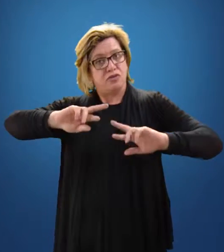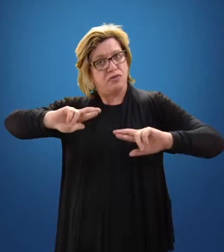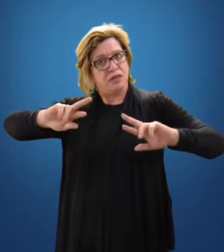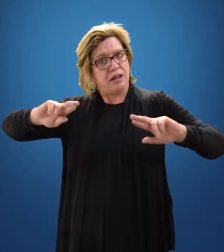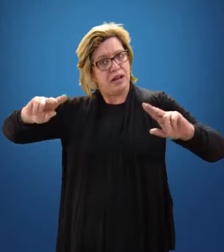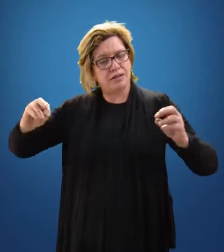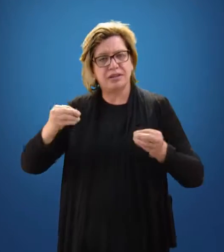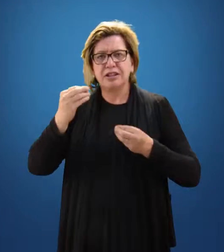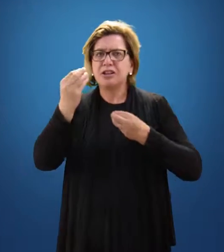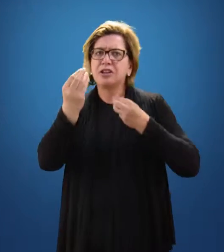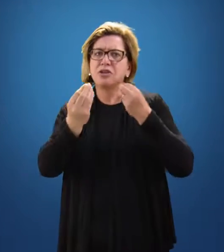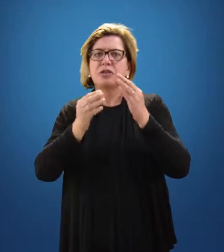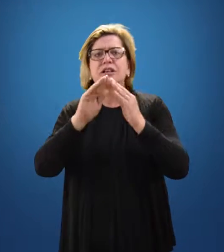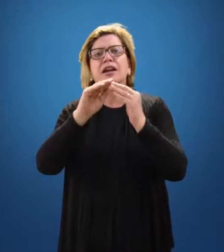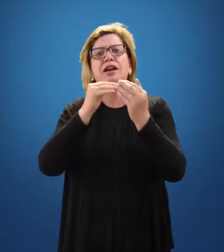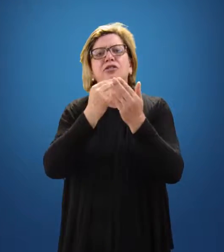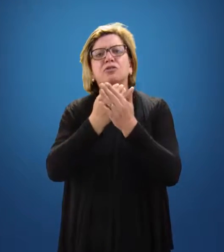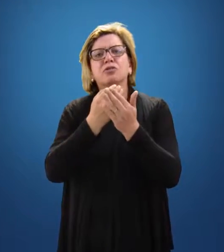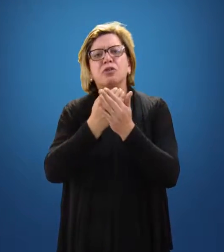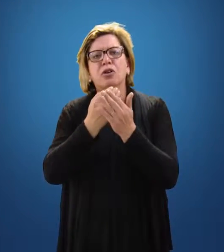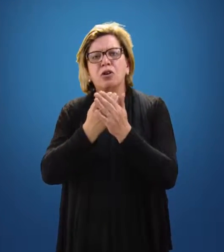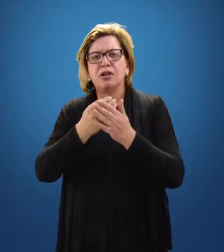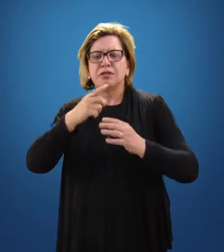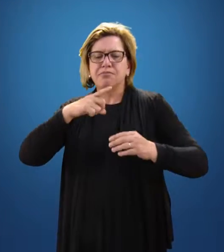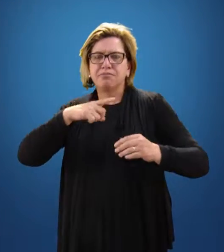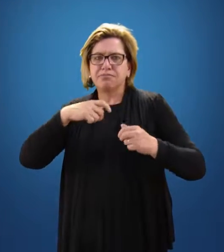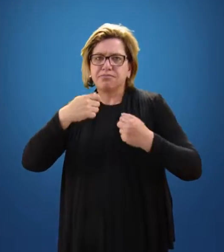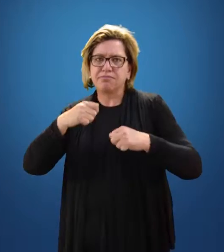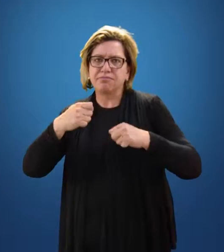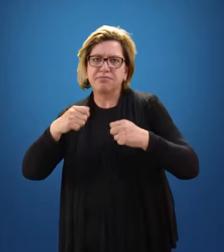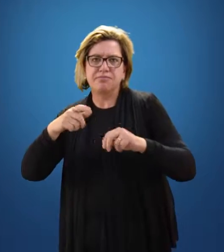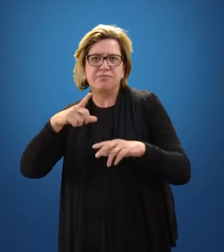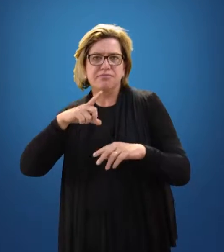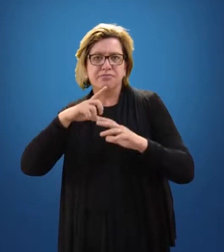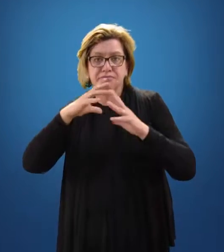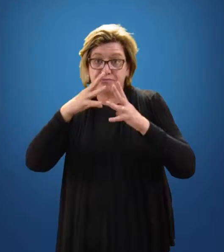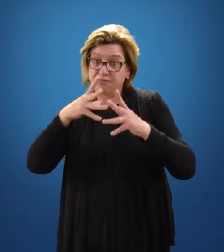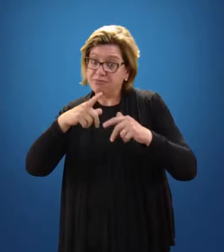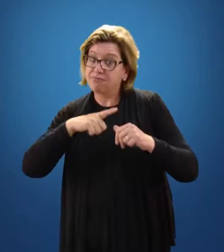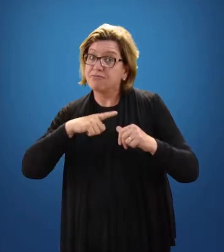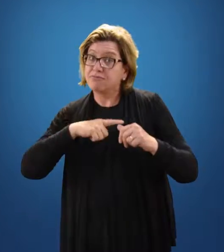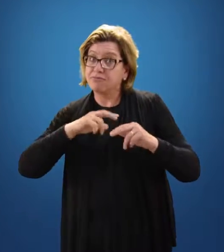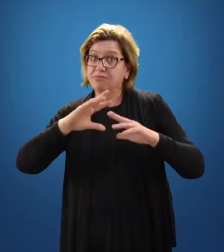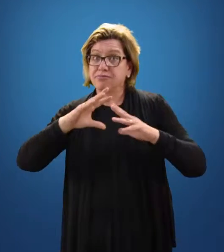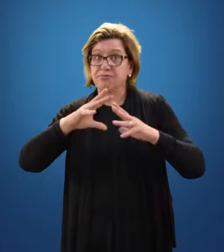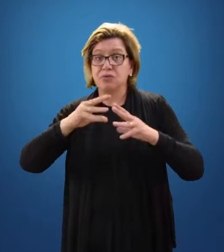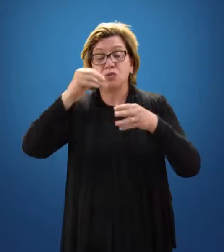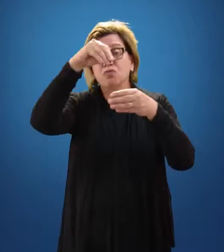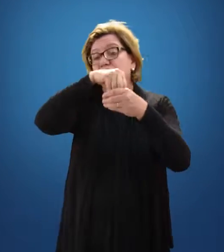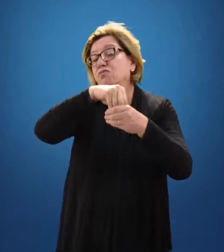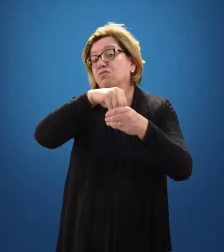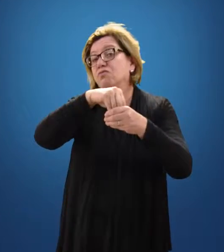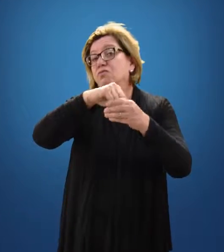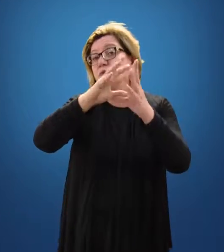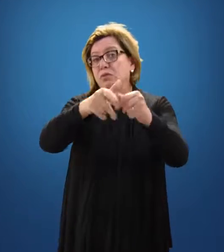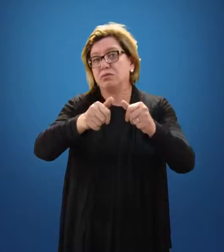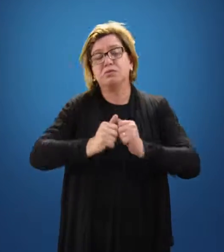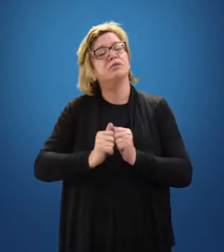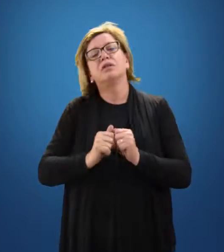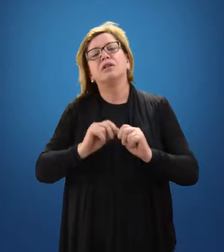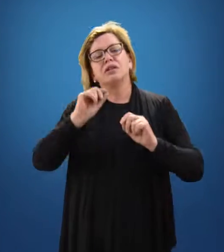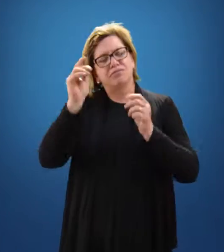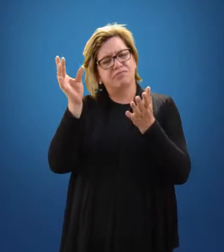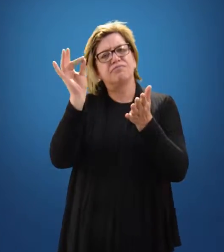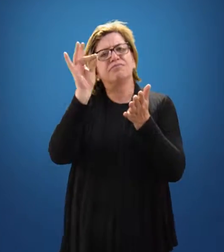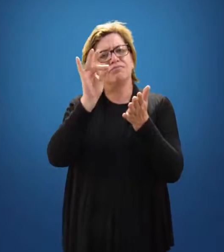diversos, e as escolas foram colocadas todas lá dentro da escola. De